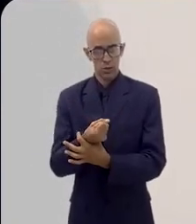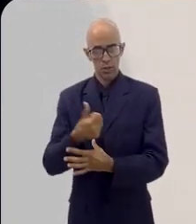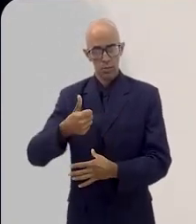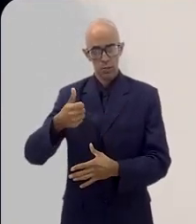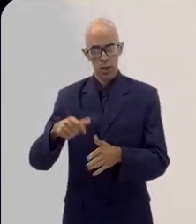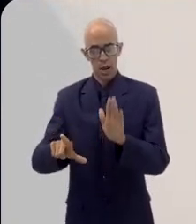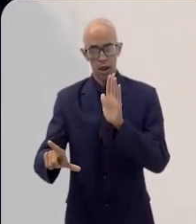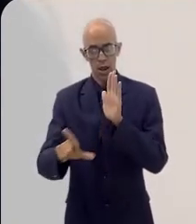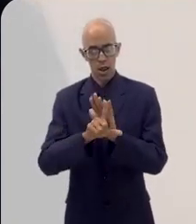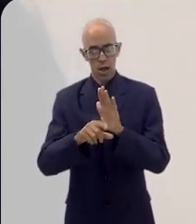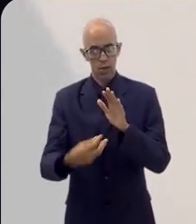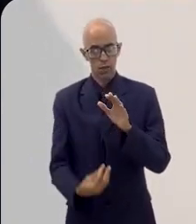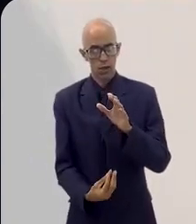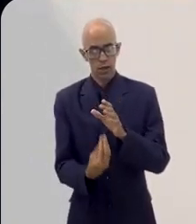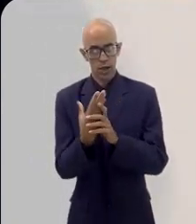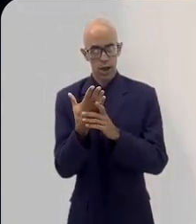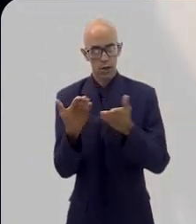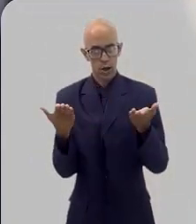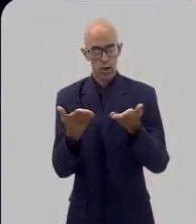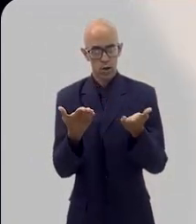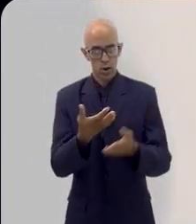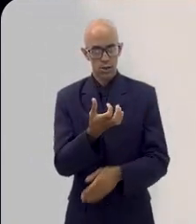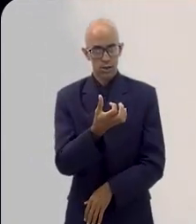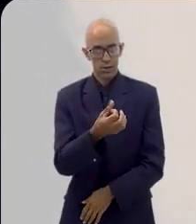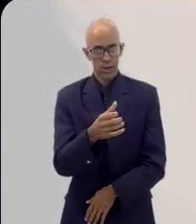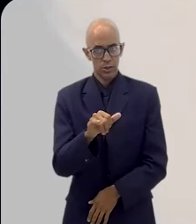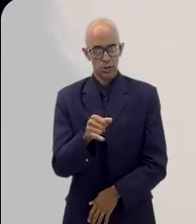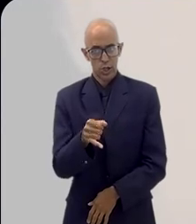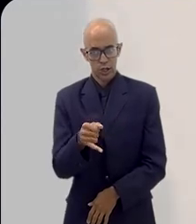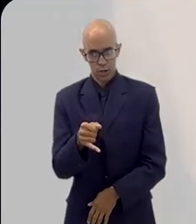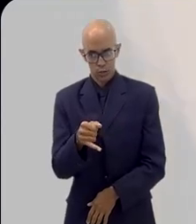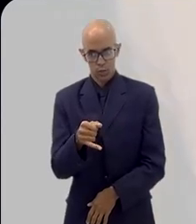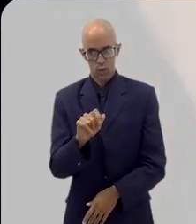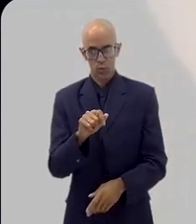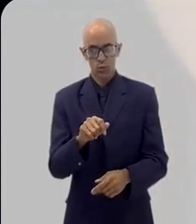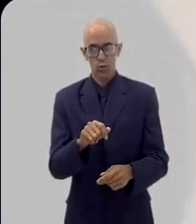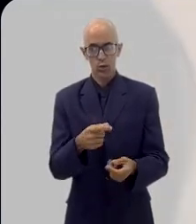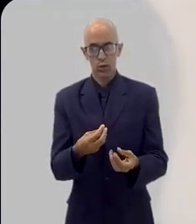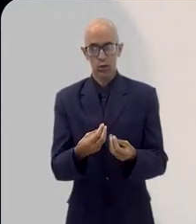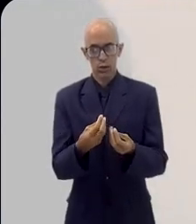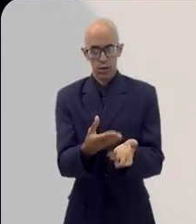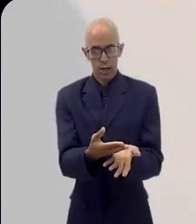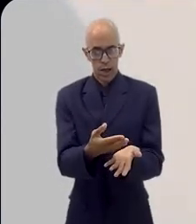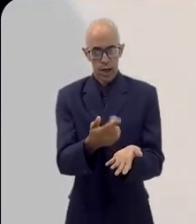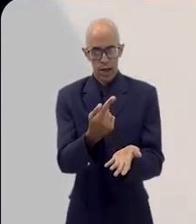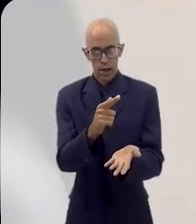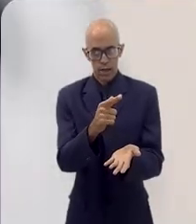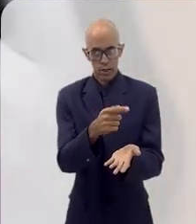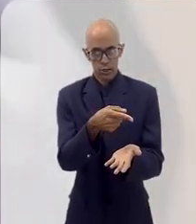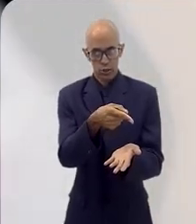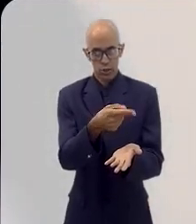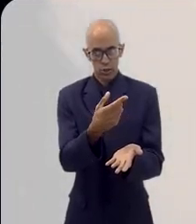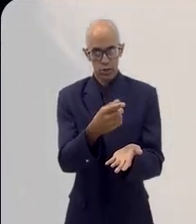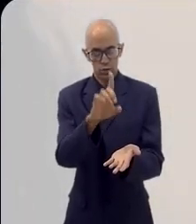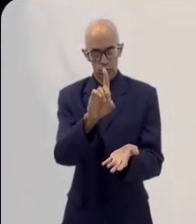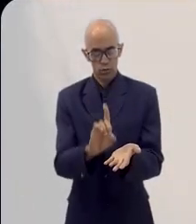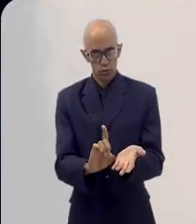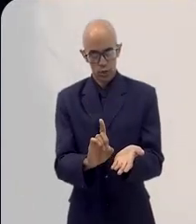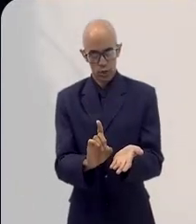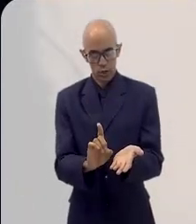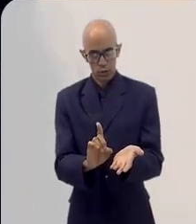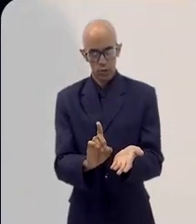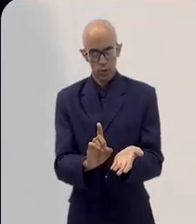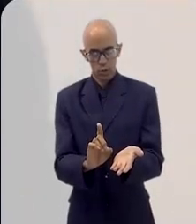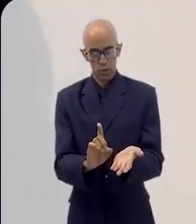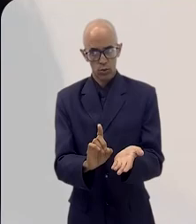a nossa primeira lei que está surgindo, que surgiu agora, dia 6 de janeiro desse ano, que nos trouxe essa garantia do direito adquirido, por